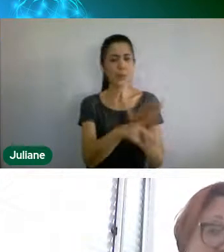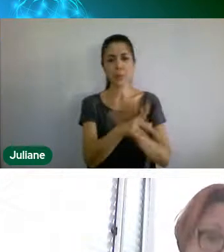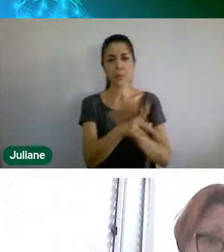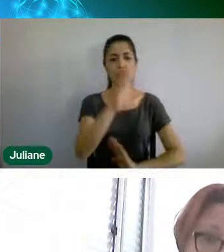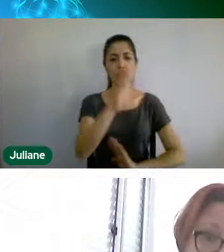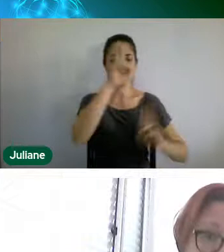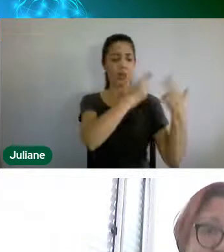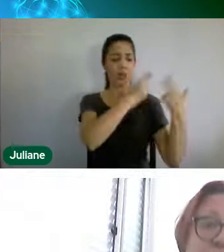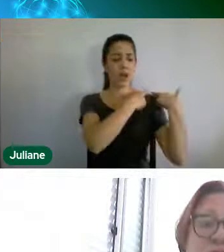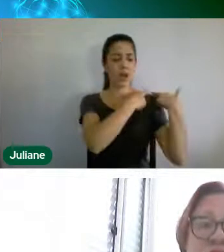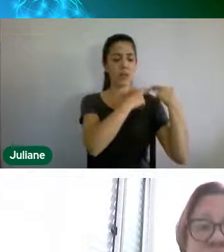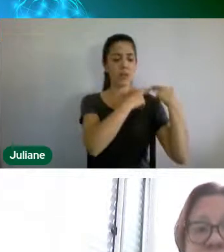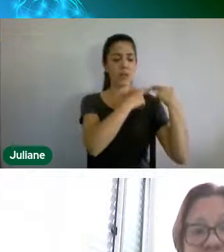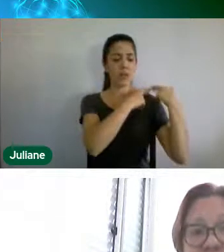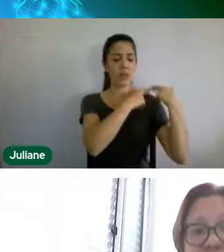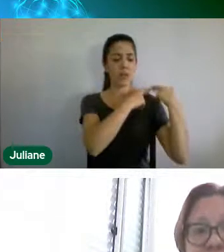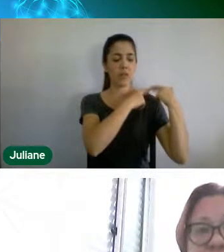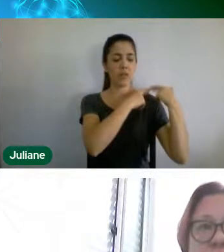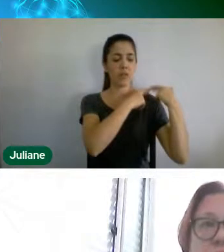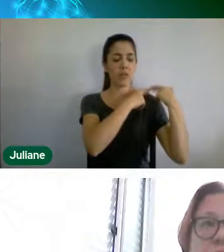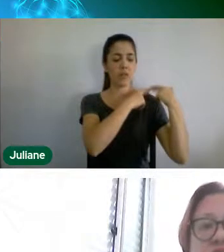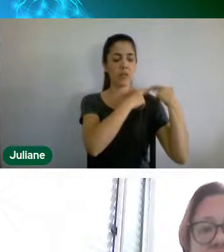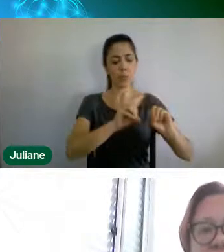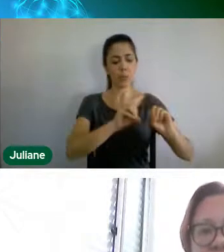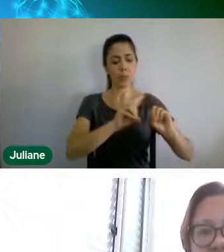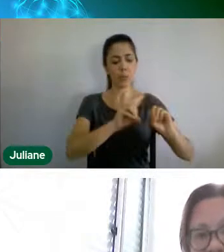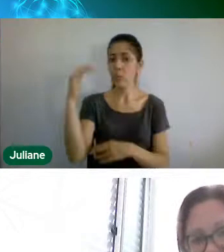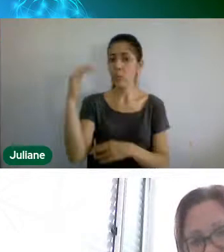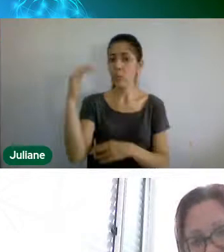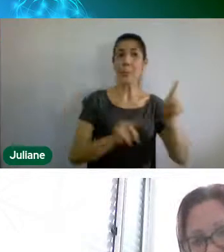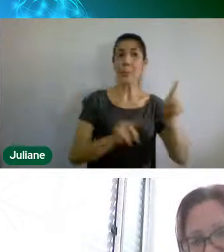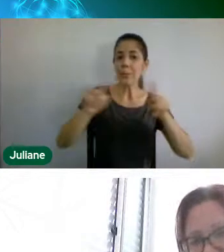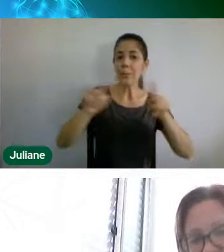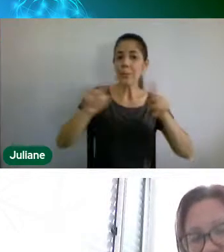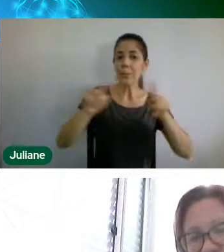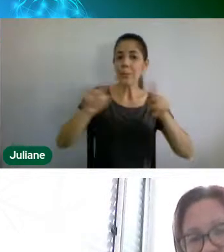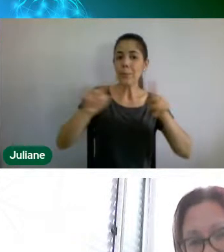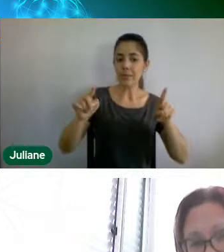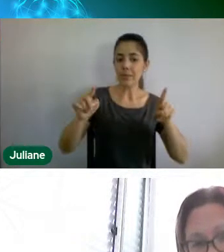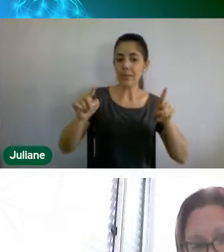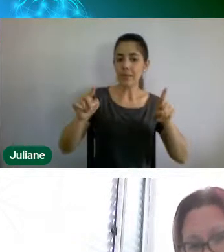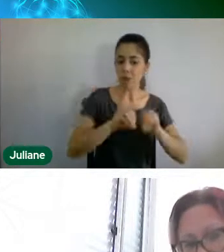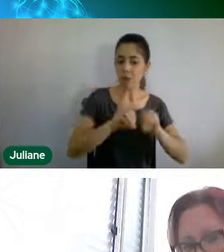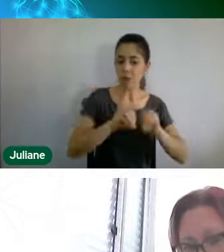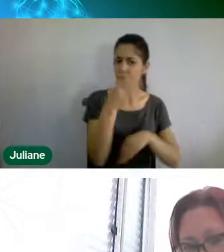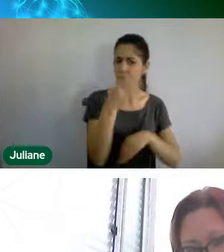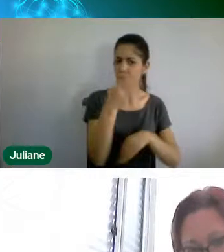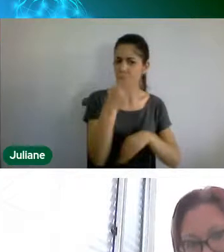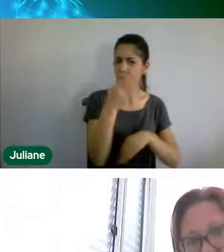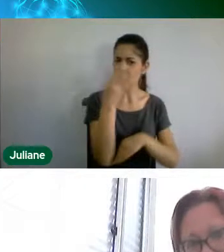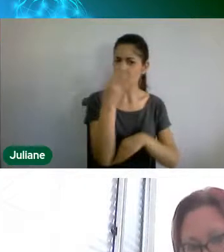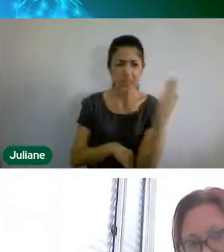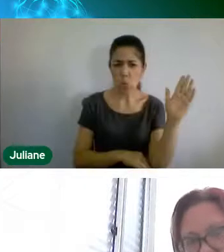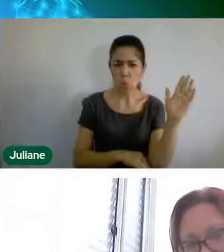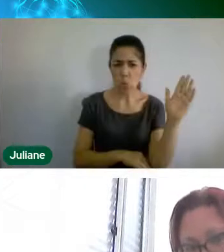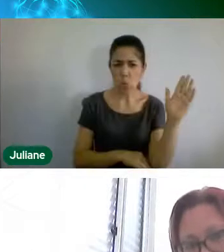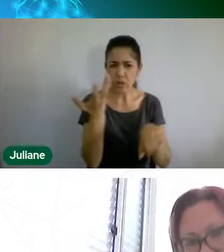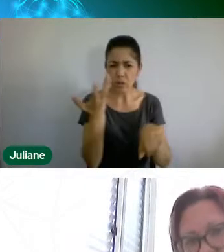ela é diária, não pode colocar uma disciplina de educação ambiental e falar somente